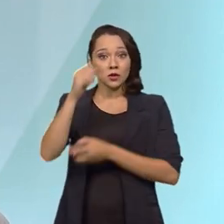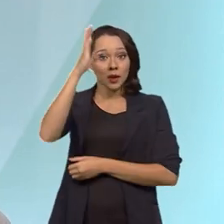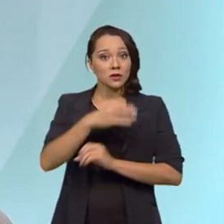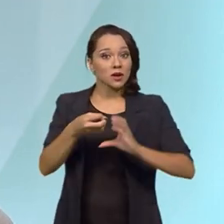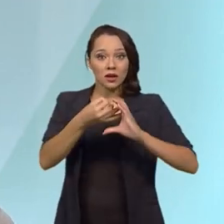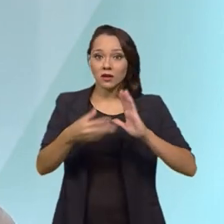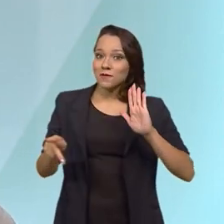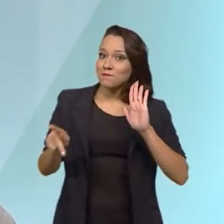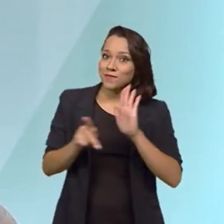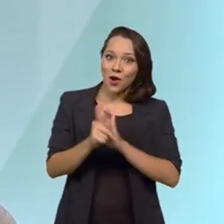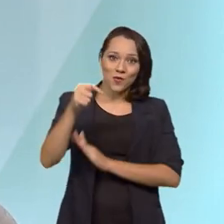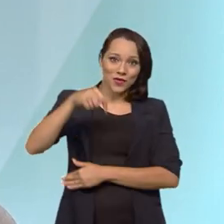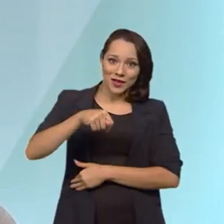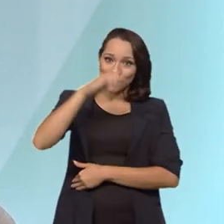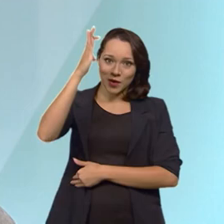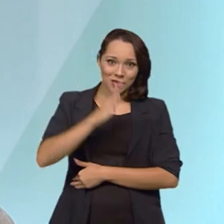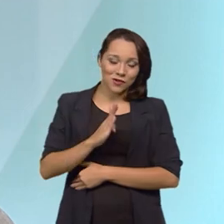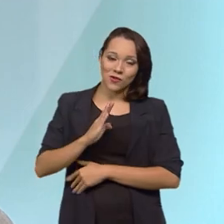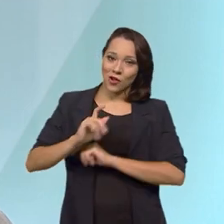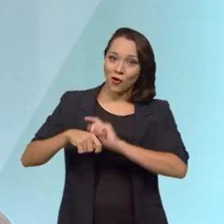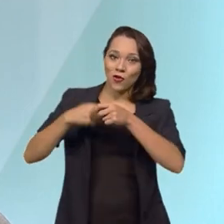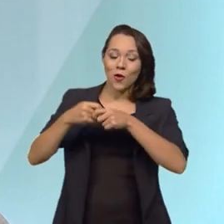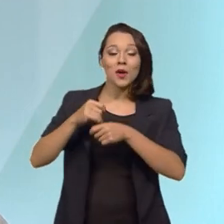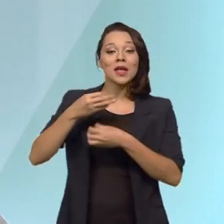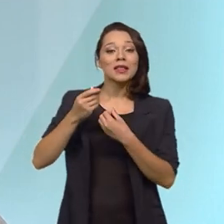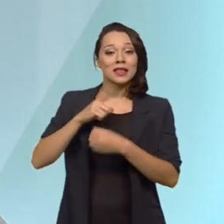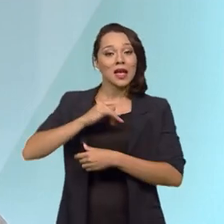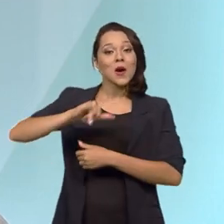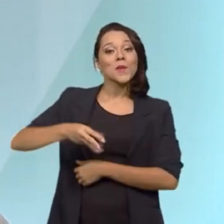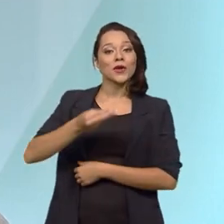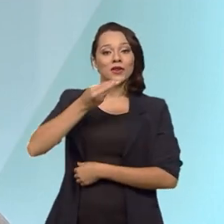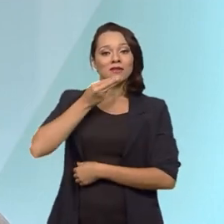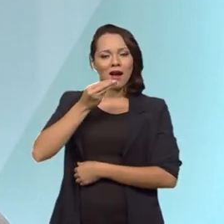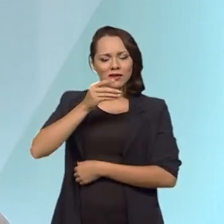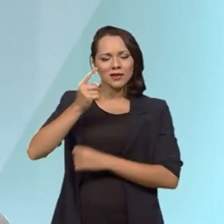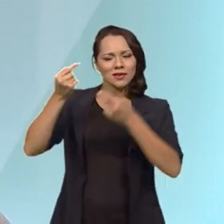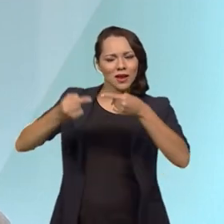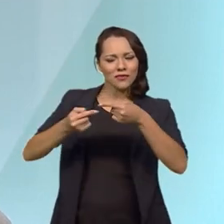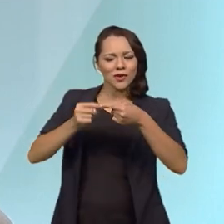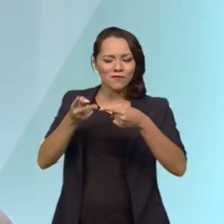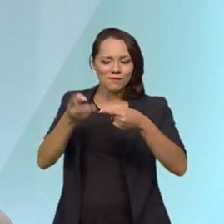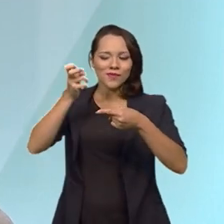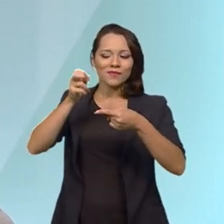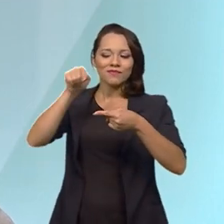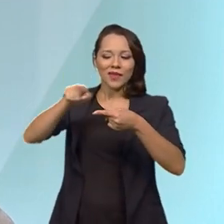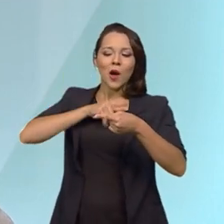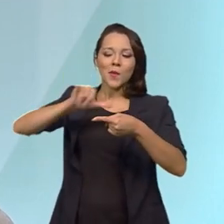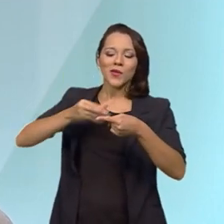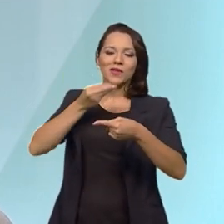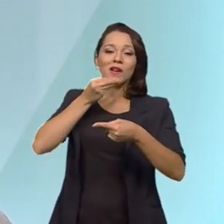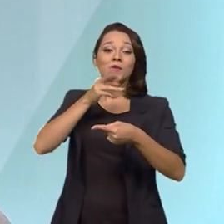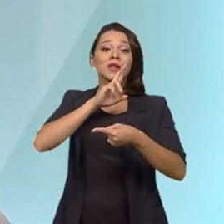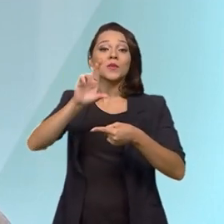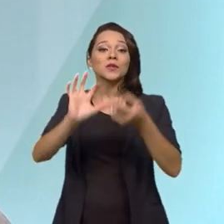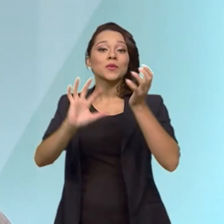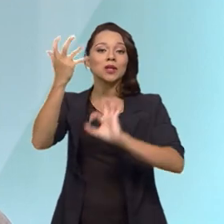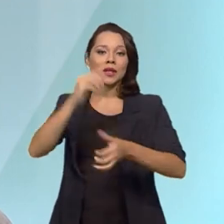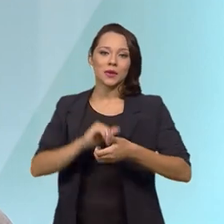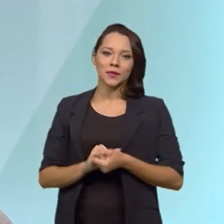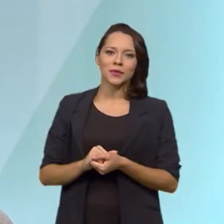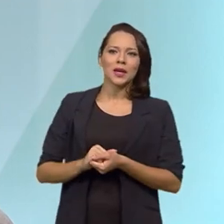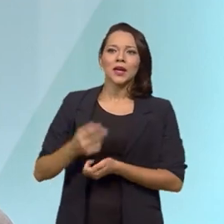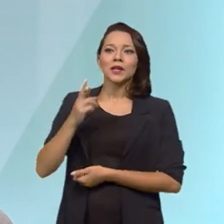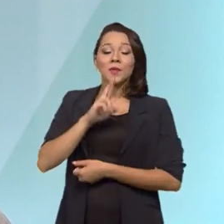naturais e econômicas, tem oportunidades nesses desafios, trazendo soluções climáticas, soluções